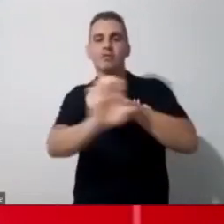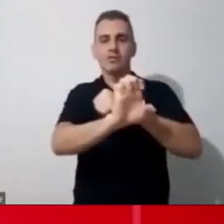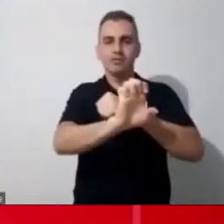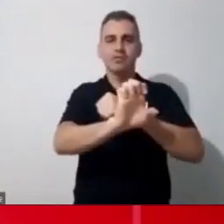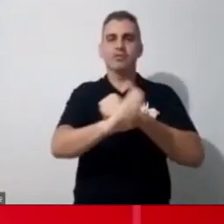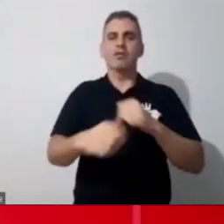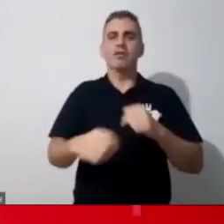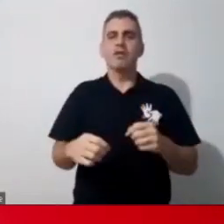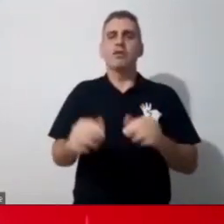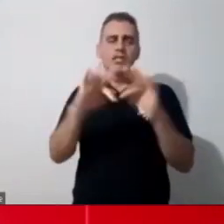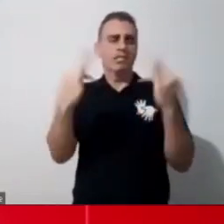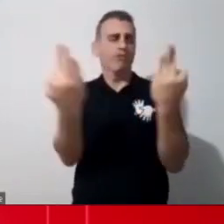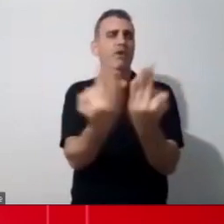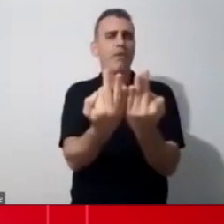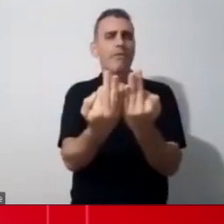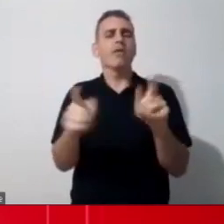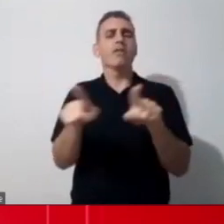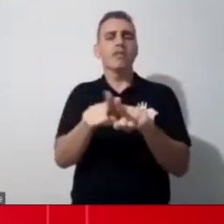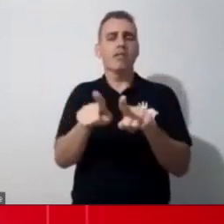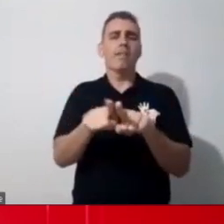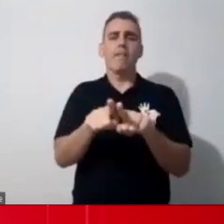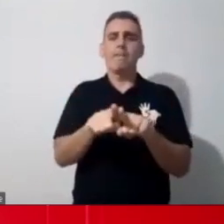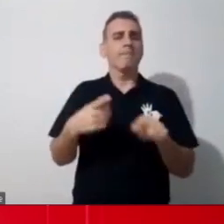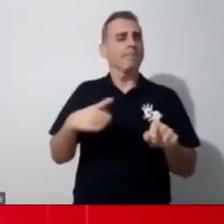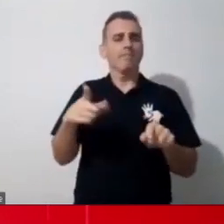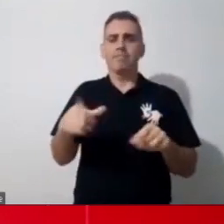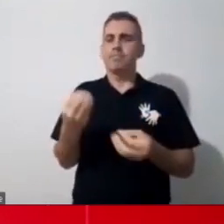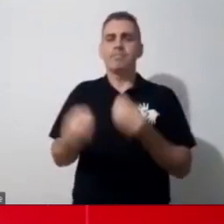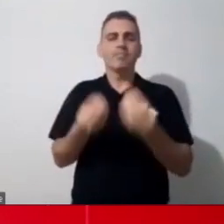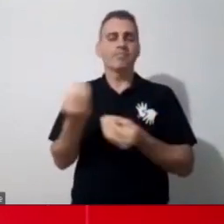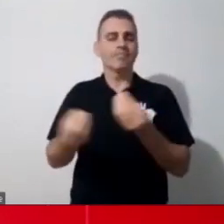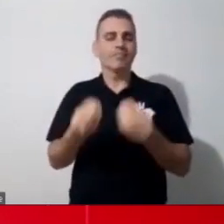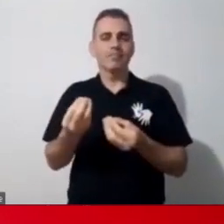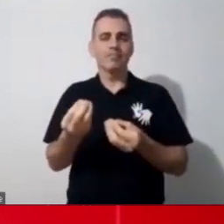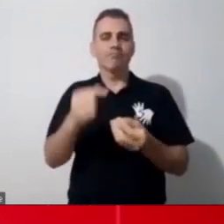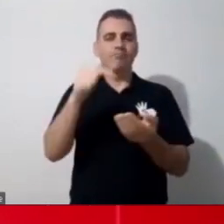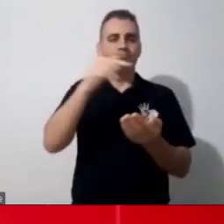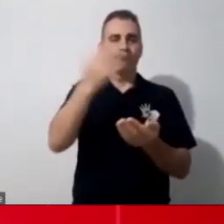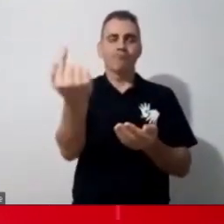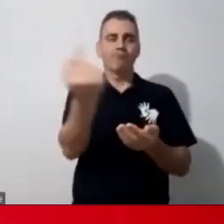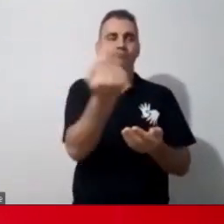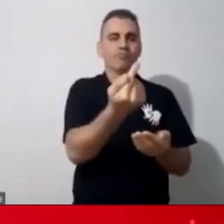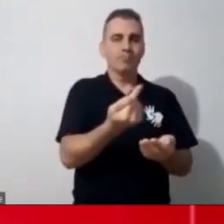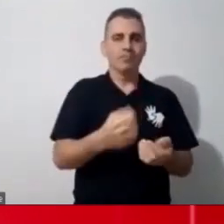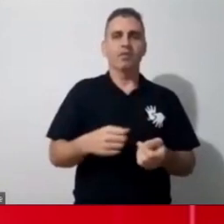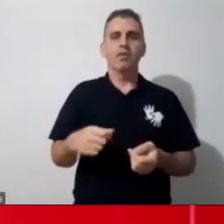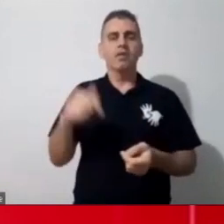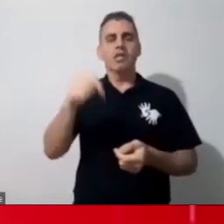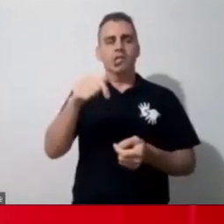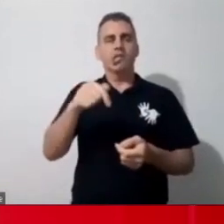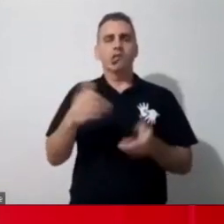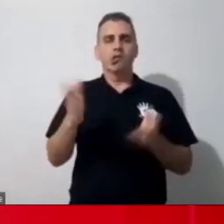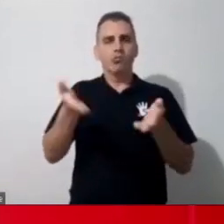familiares, assim, então, não tem como citar, né, mas que a gente está aqui, né, por vocês, né,